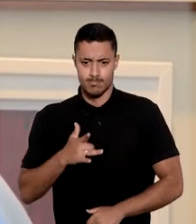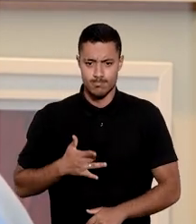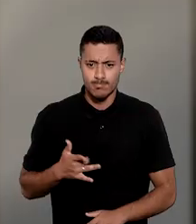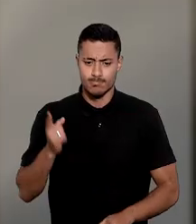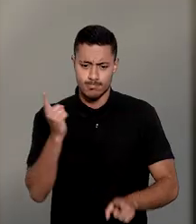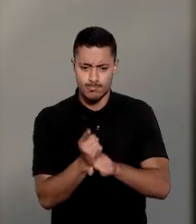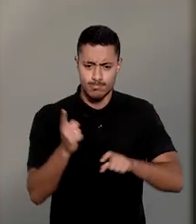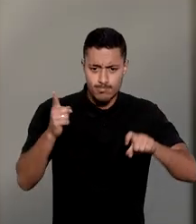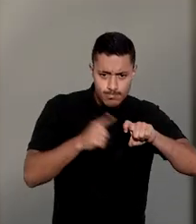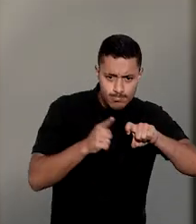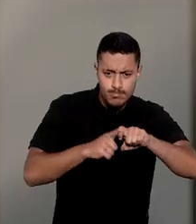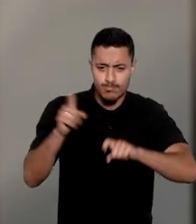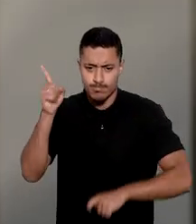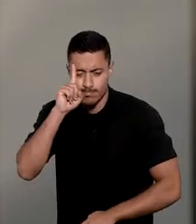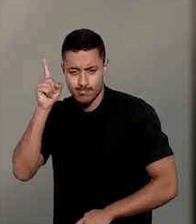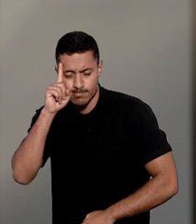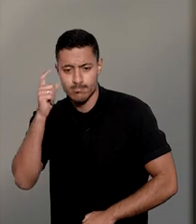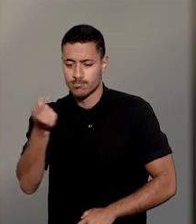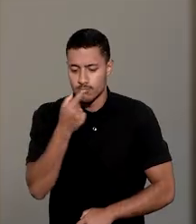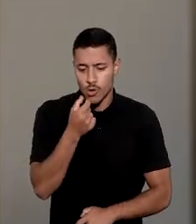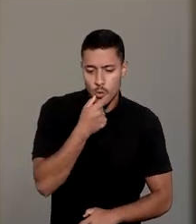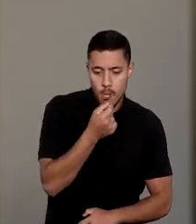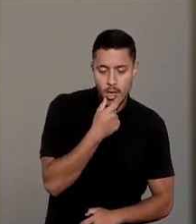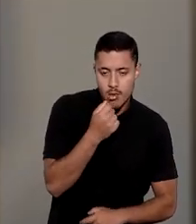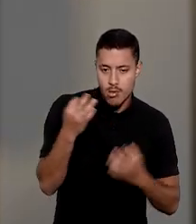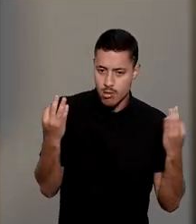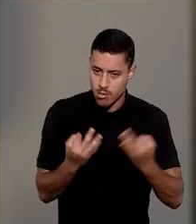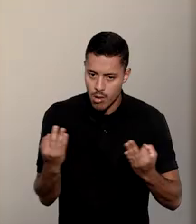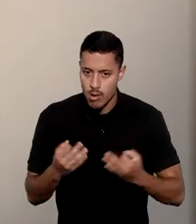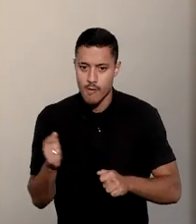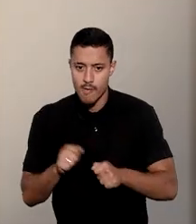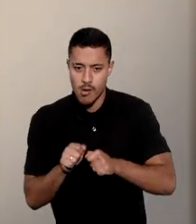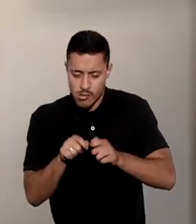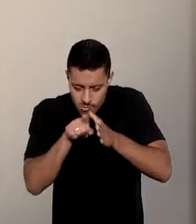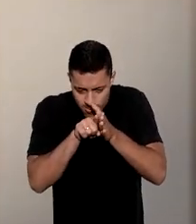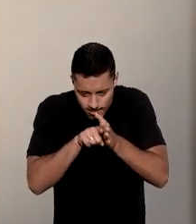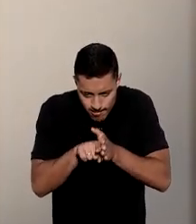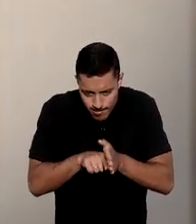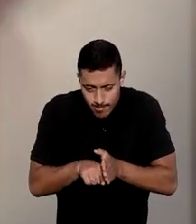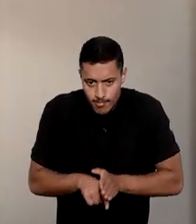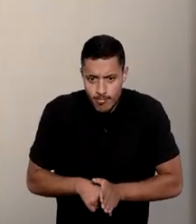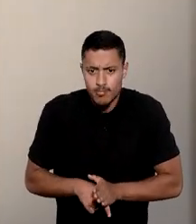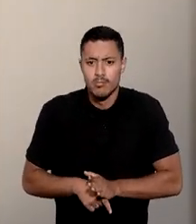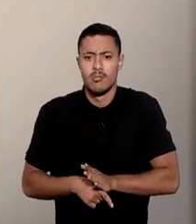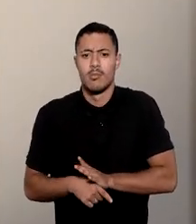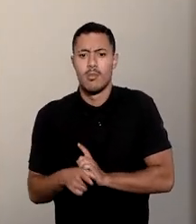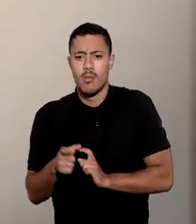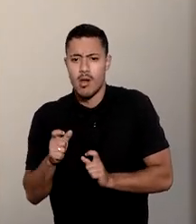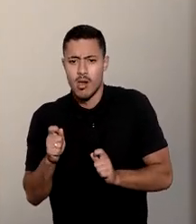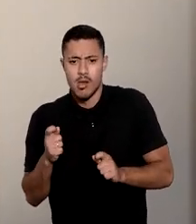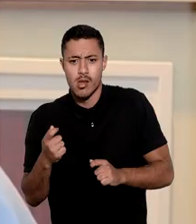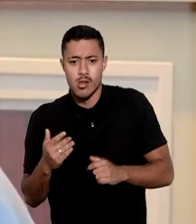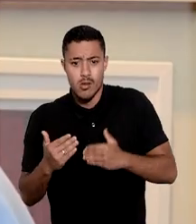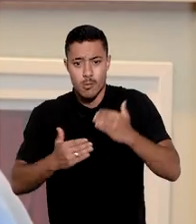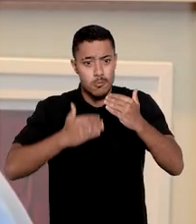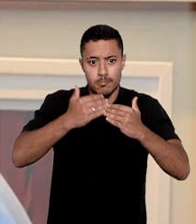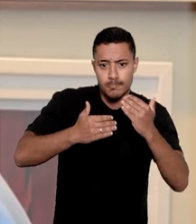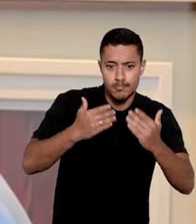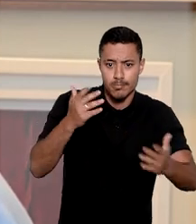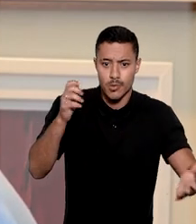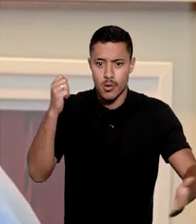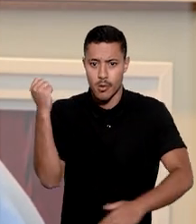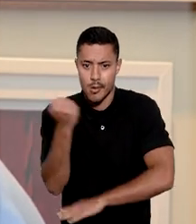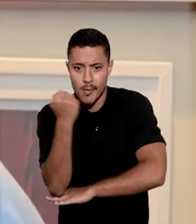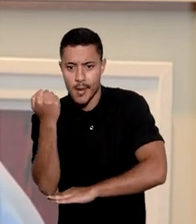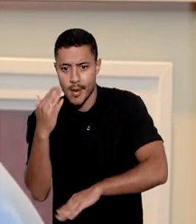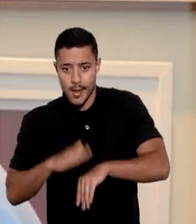visitar o médico regularmente, tomar remédios todos os dias, fazer exames, para que essa condição não evolua para a